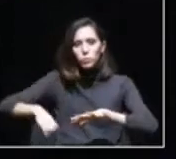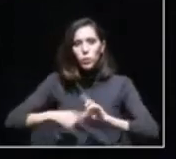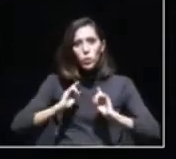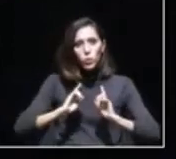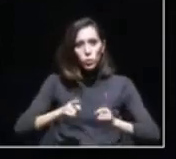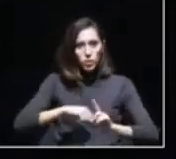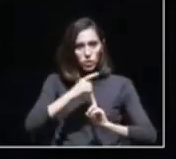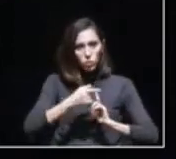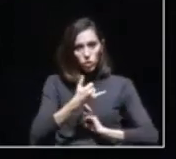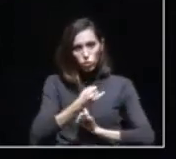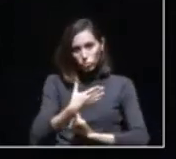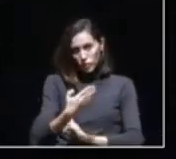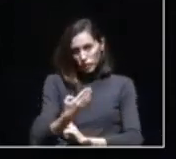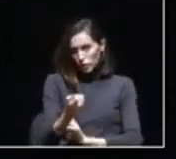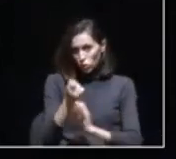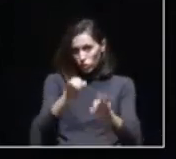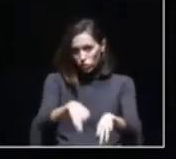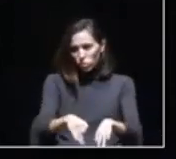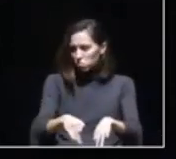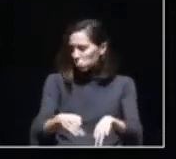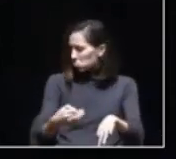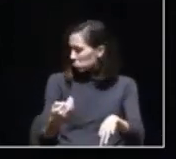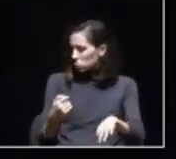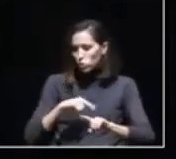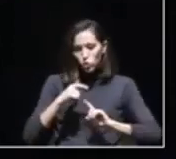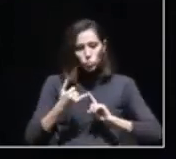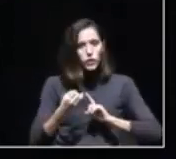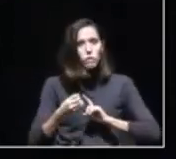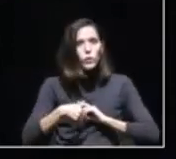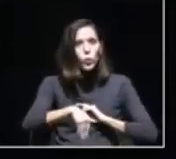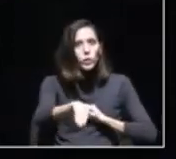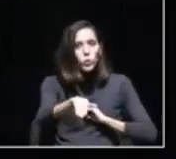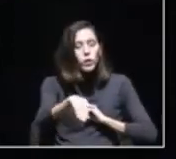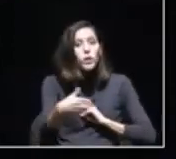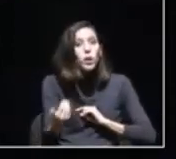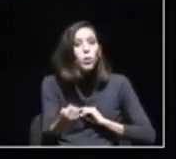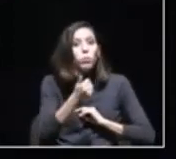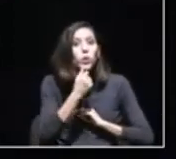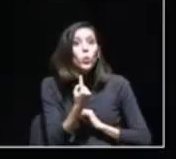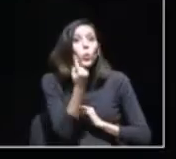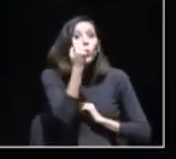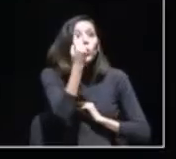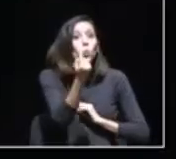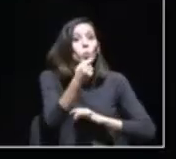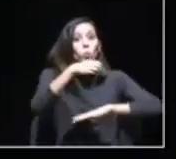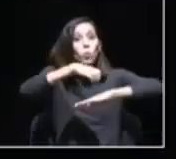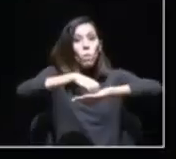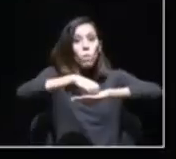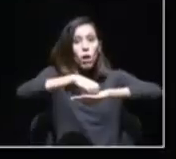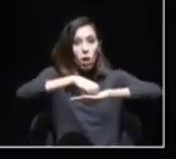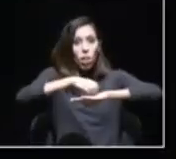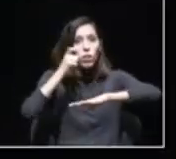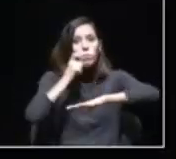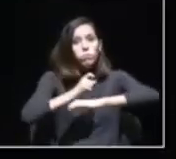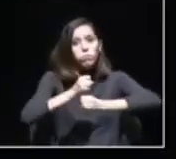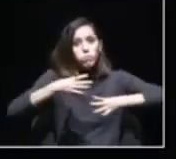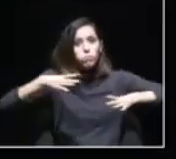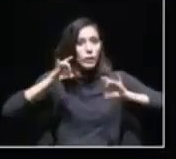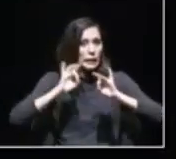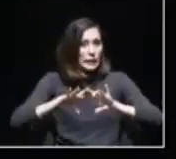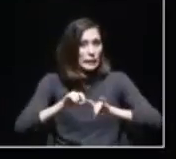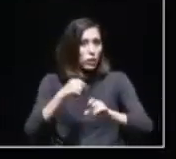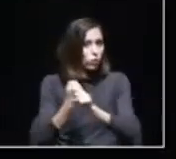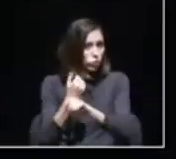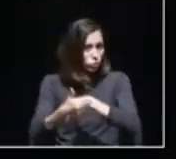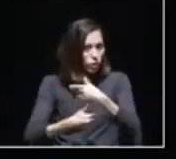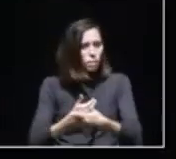ano de 2017, estamos quase em 2020 e só existe um pombal a funcionar. A verdade é que continuamos